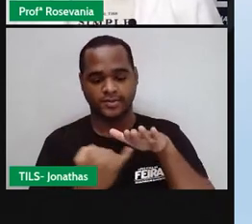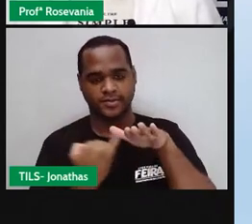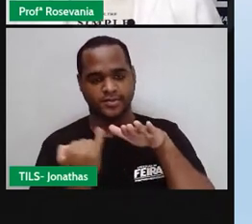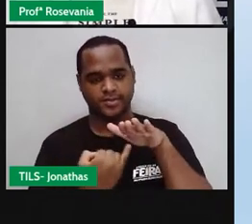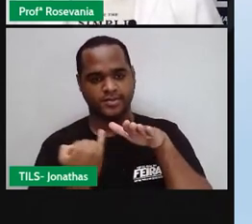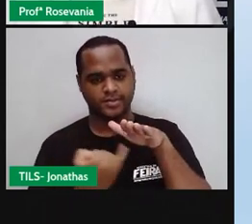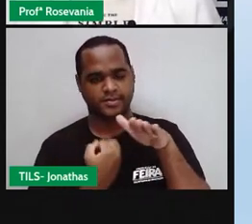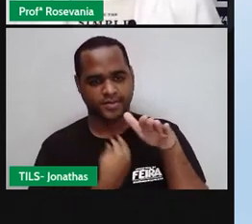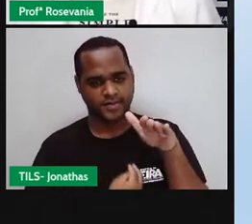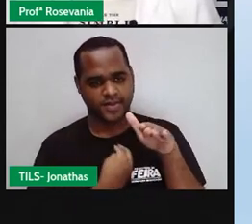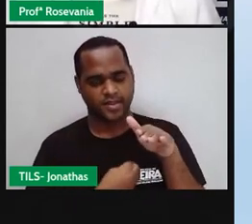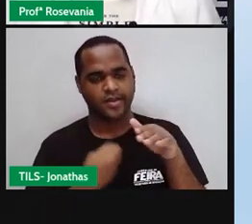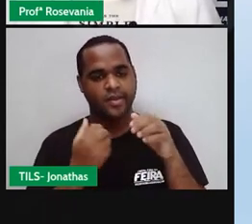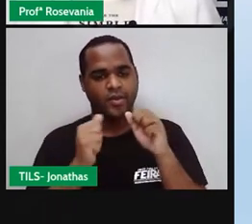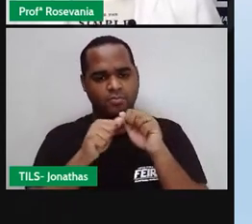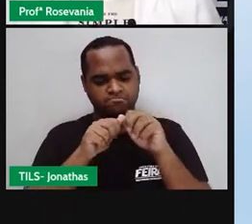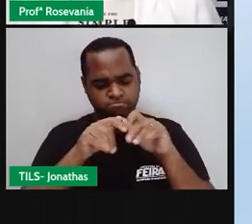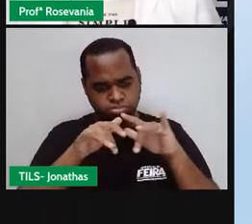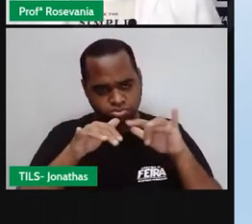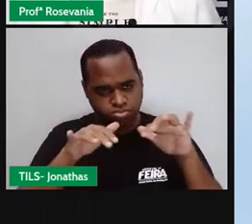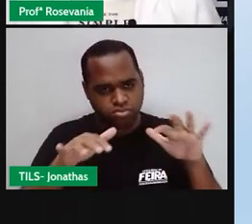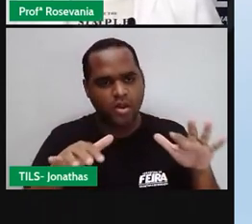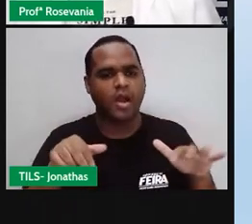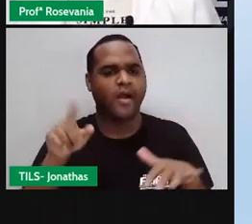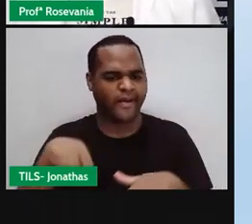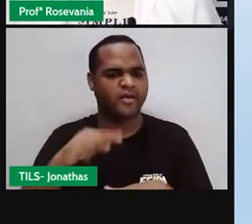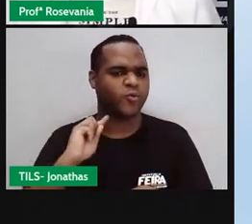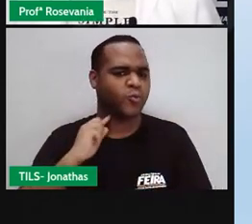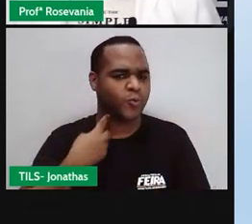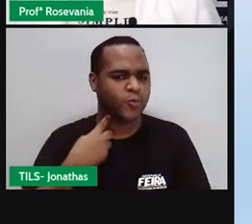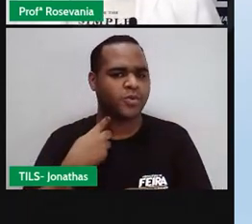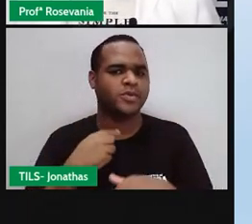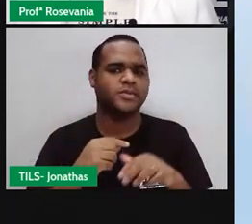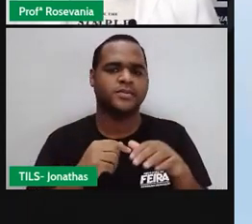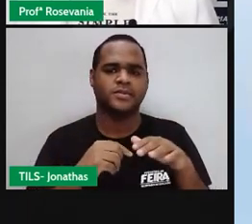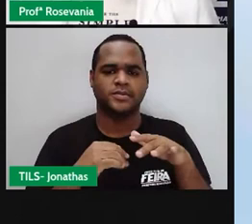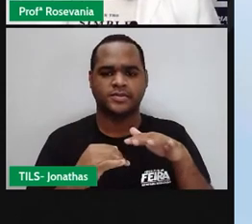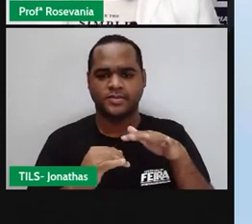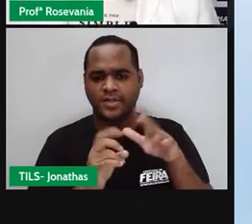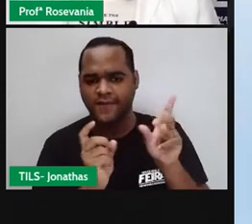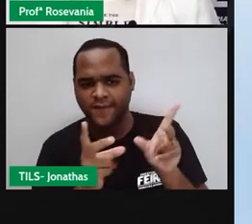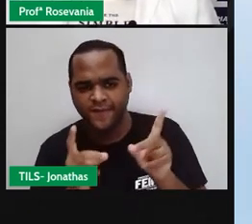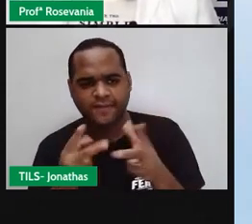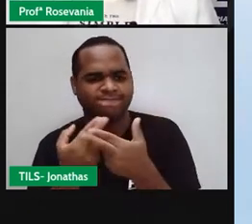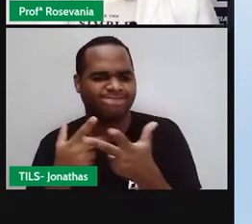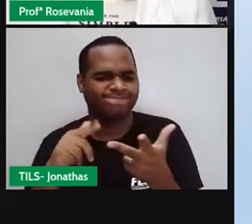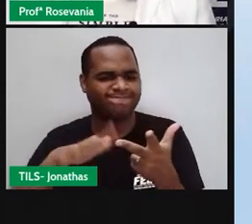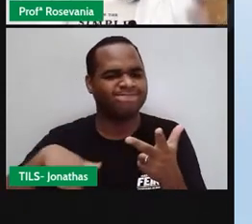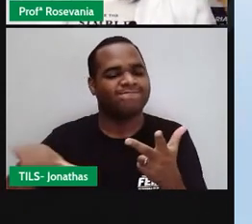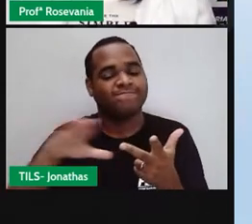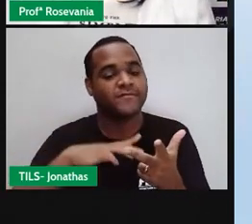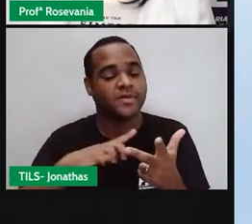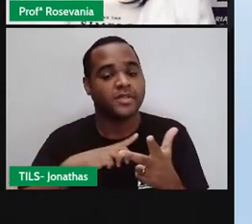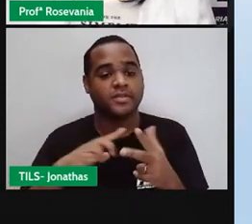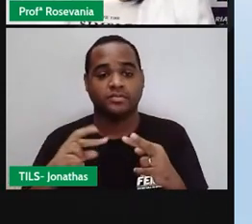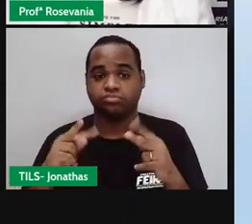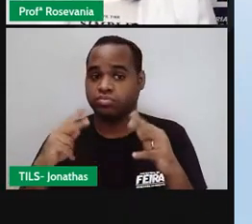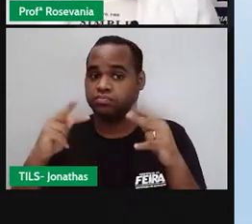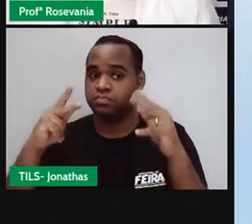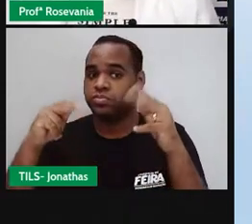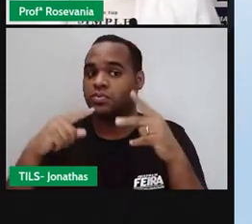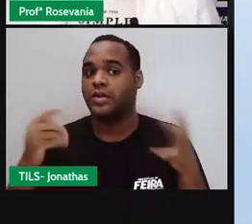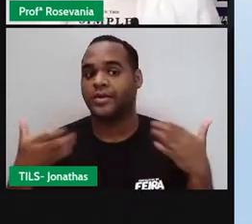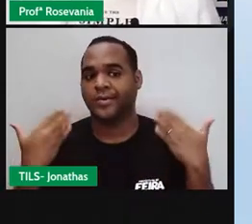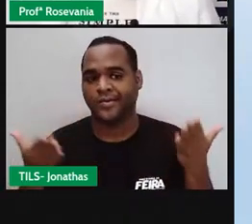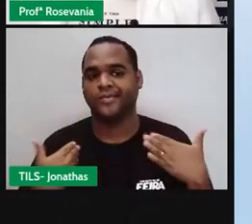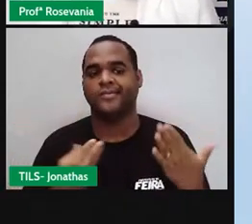lançando os nossos gases, que infelizmente, com a queima desses combustíveis, aumenta, né, essa questão do efeito estufa, ou seja, aumenta a quantidade de calor.